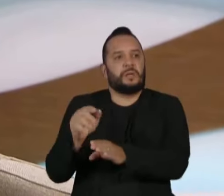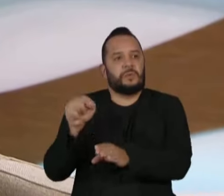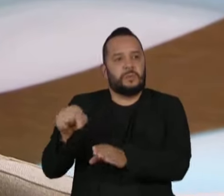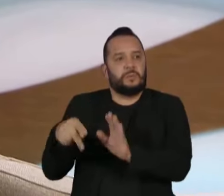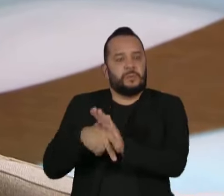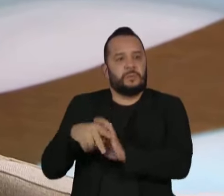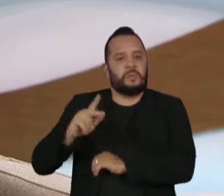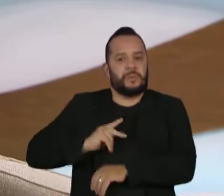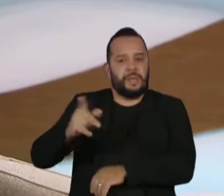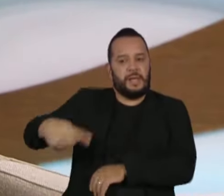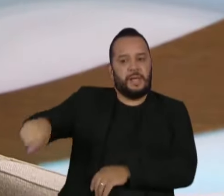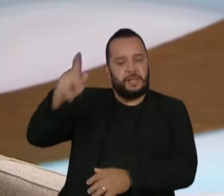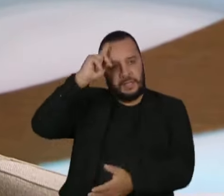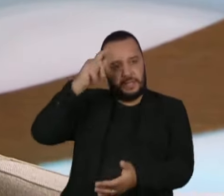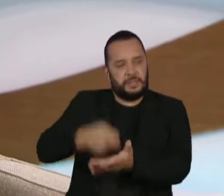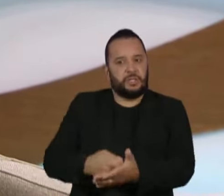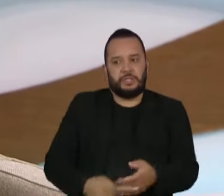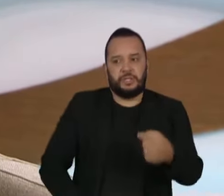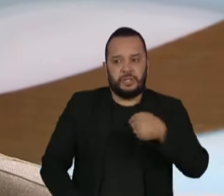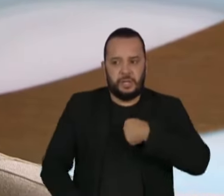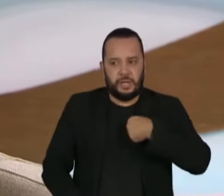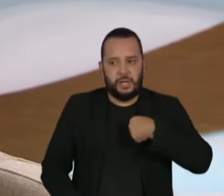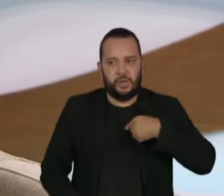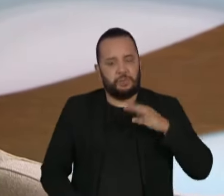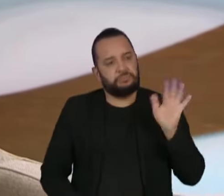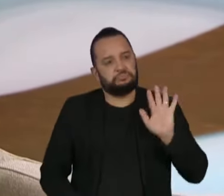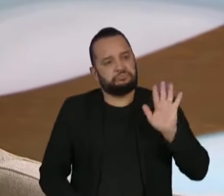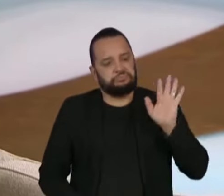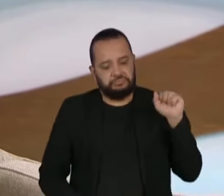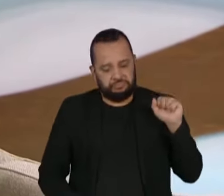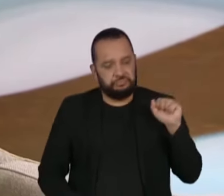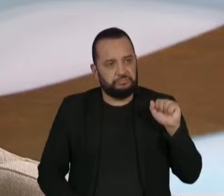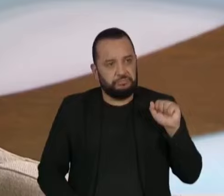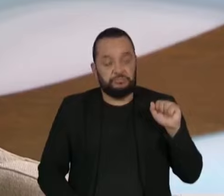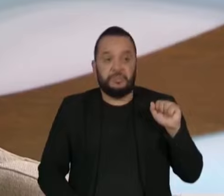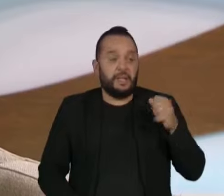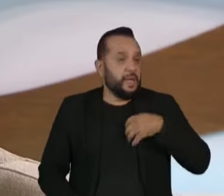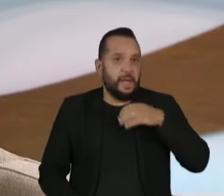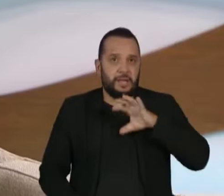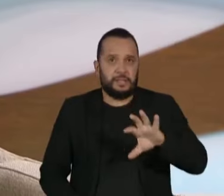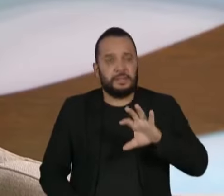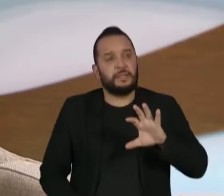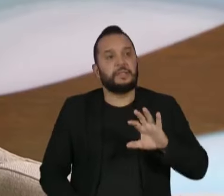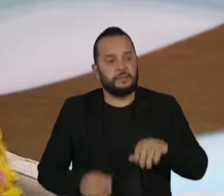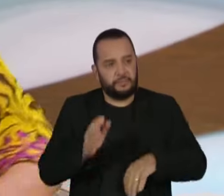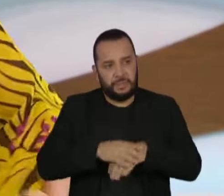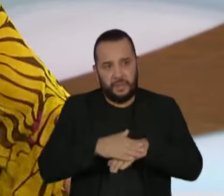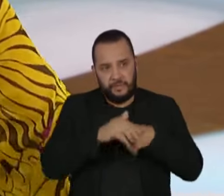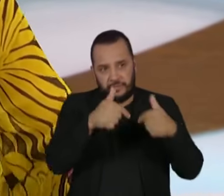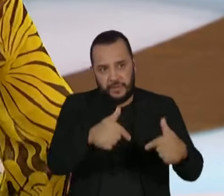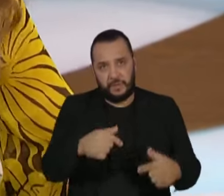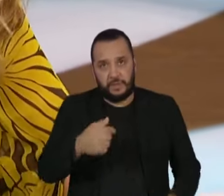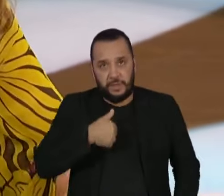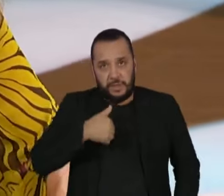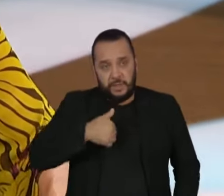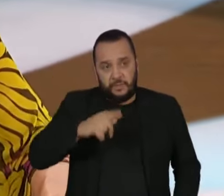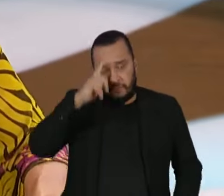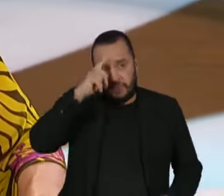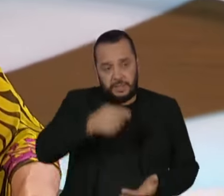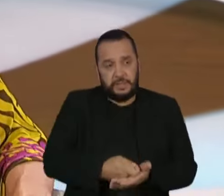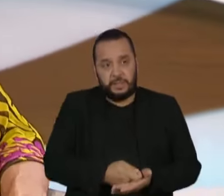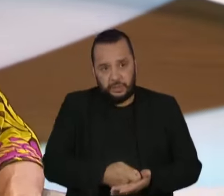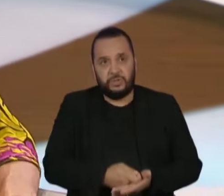decidirão, não será eu. Sabe? Então, é dessa forma que vai ser feito. Eu vou decidir isso,